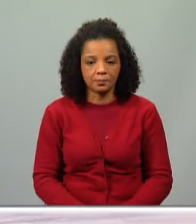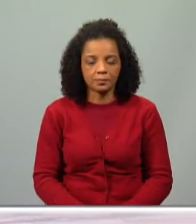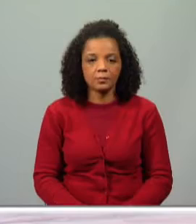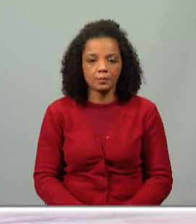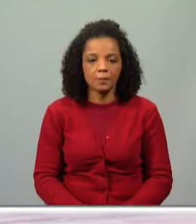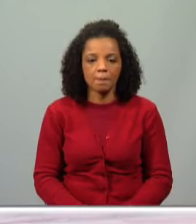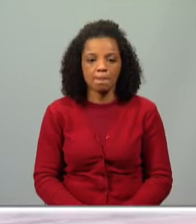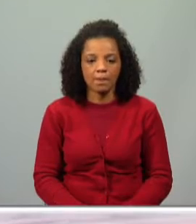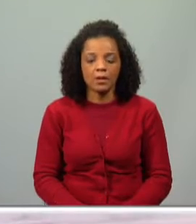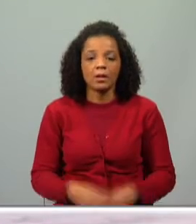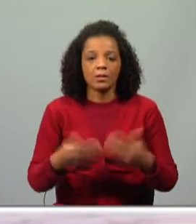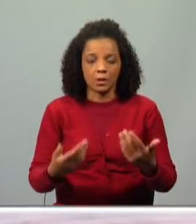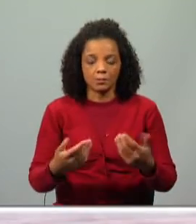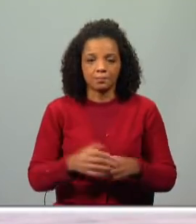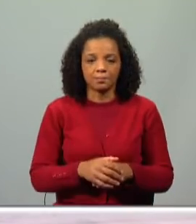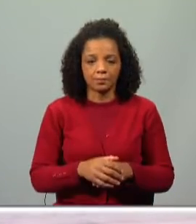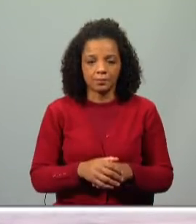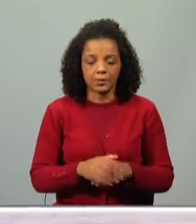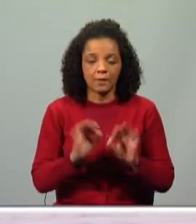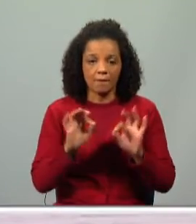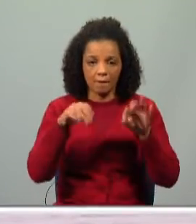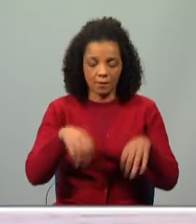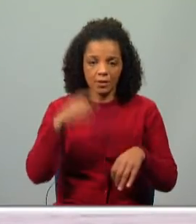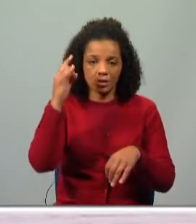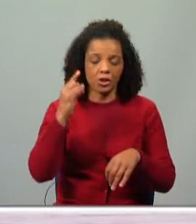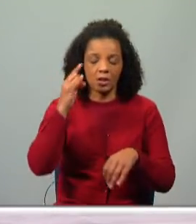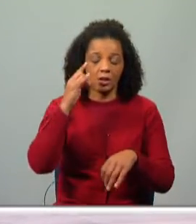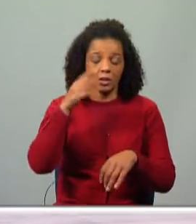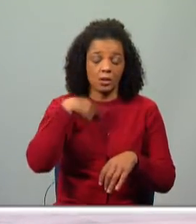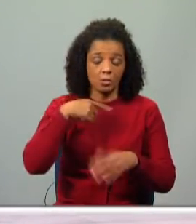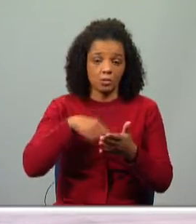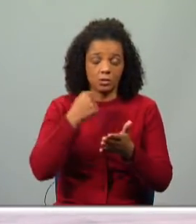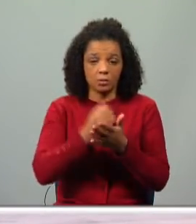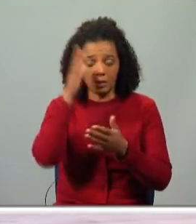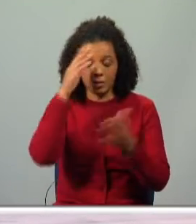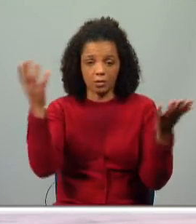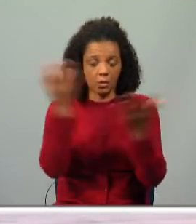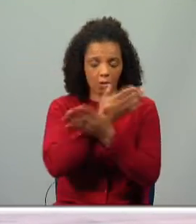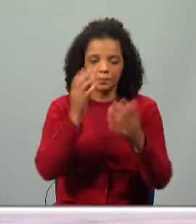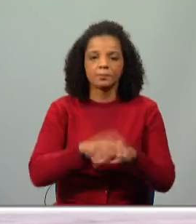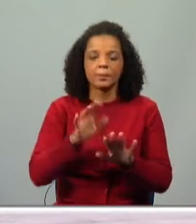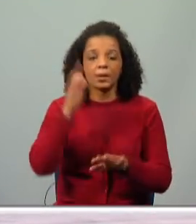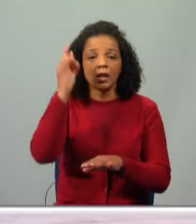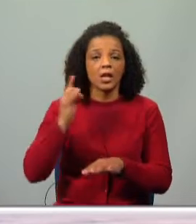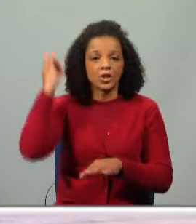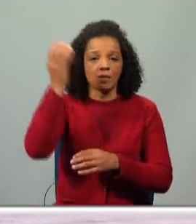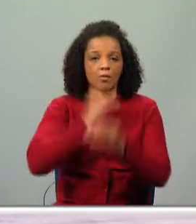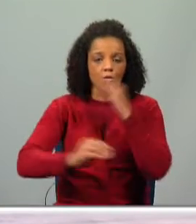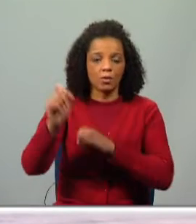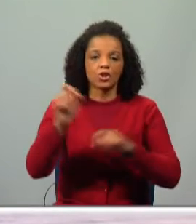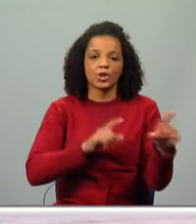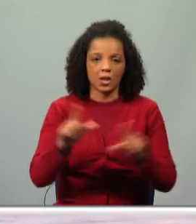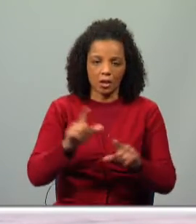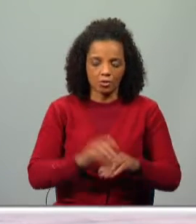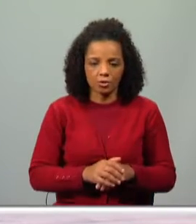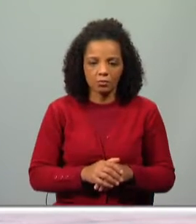chegamos aqui ao fim da nossa galinha, da nossa girafa, desculpem, estou aqui a trocar os animais, a girafa que comia estrelas e